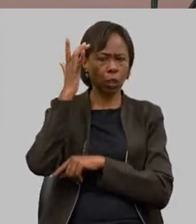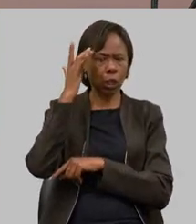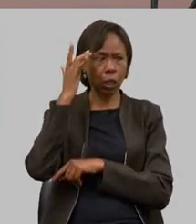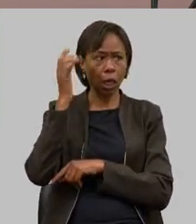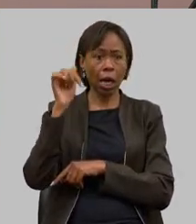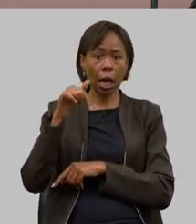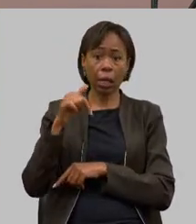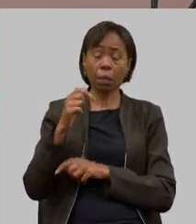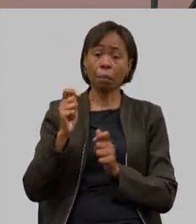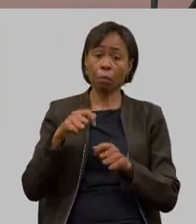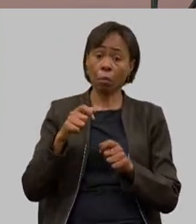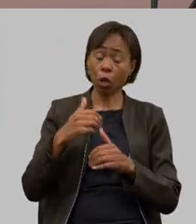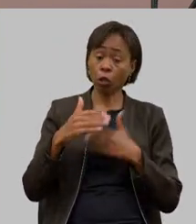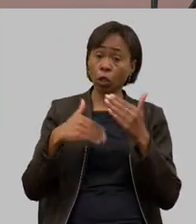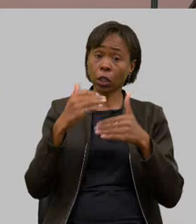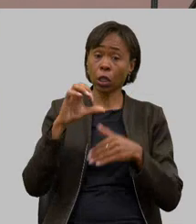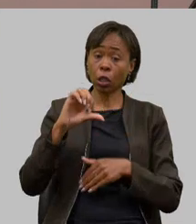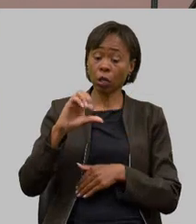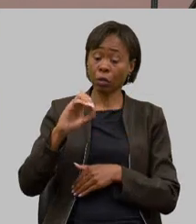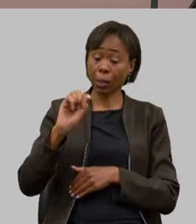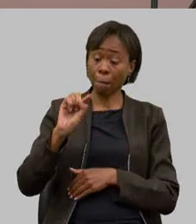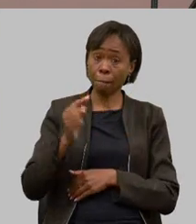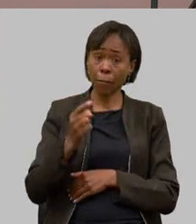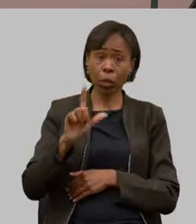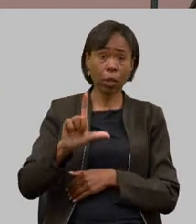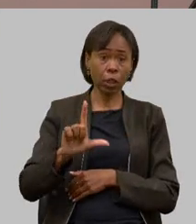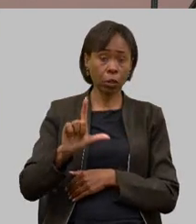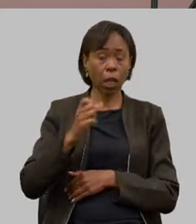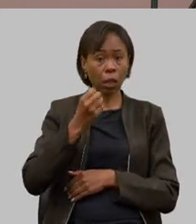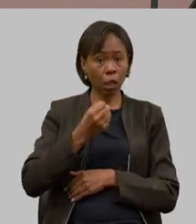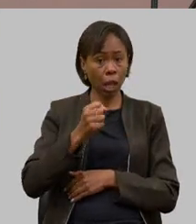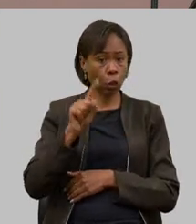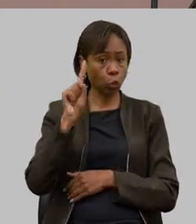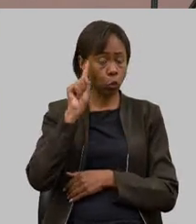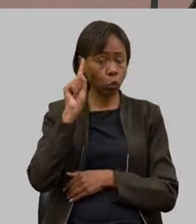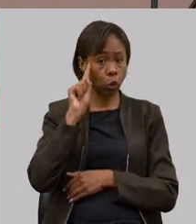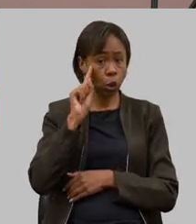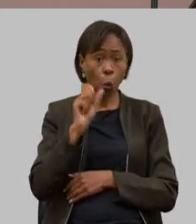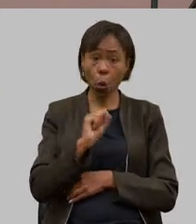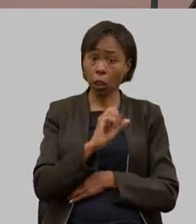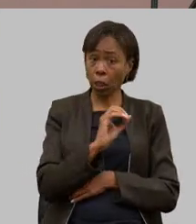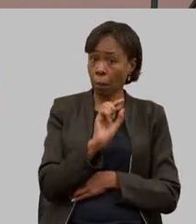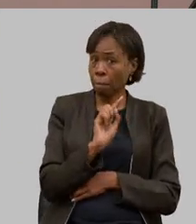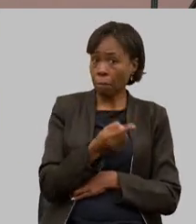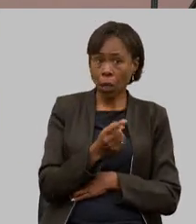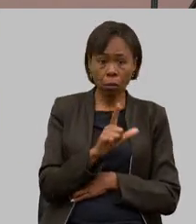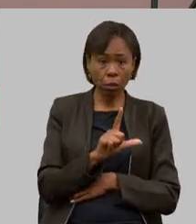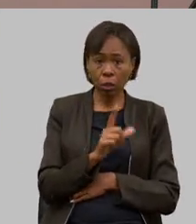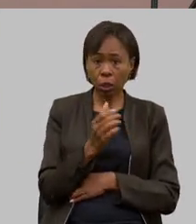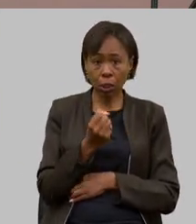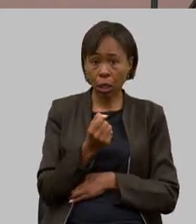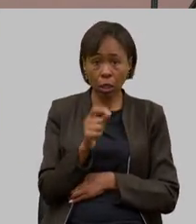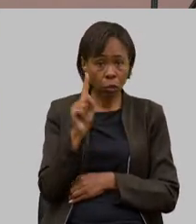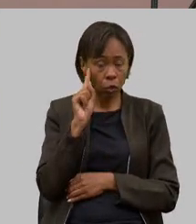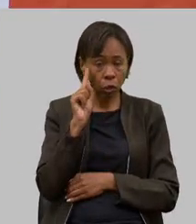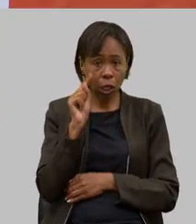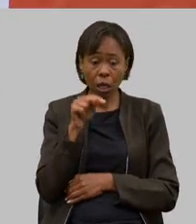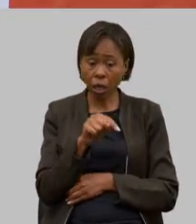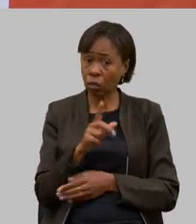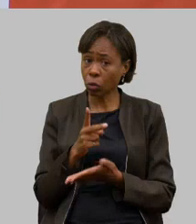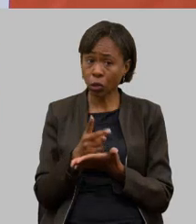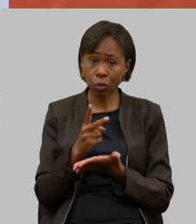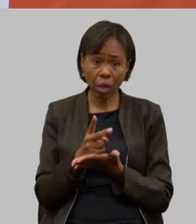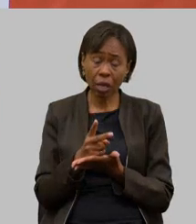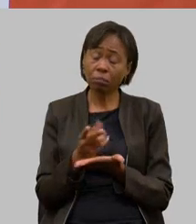mil litros de leite dia 80 mil litros de leite dia esses vão continuar porque a economia descala então eu não